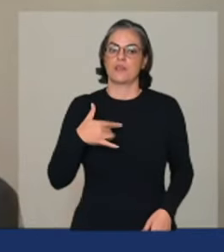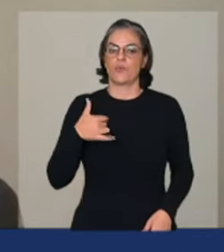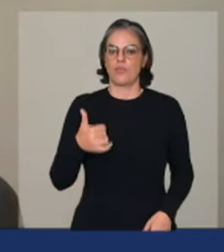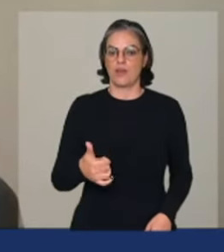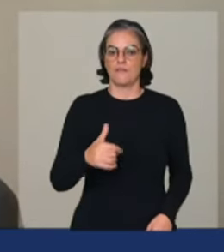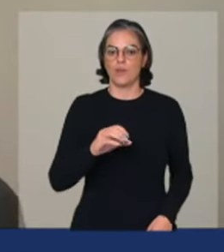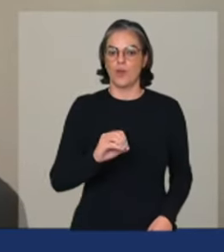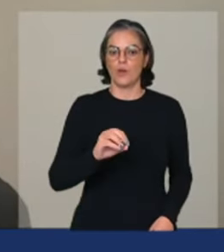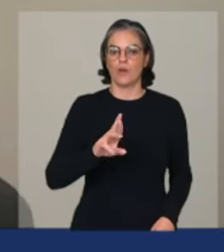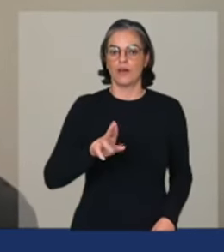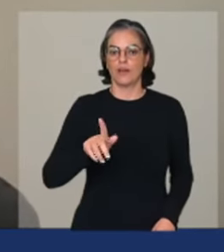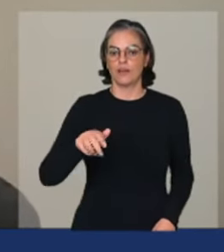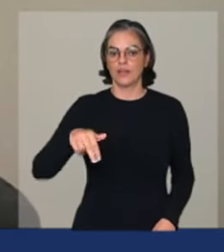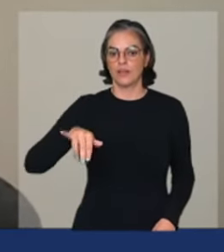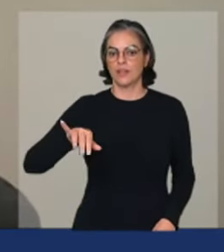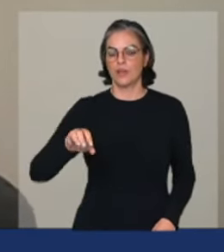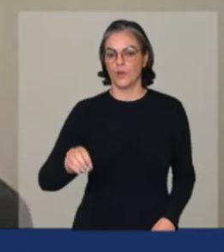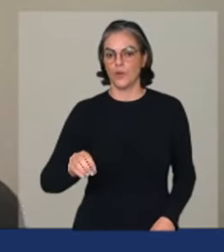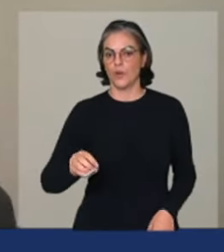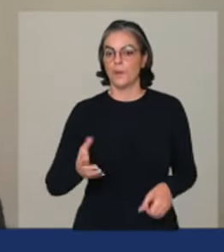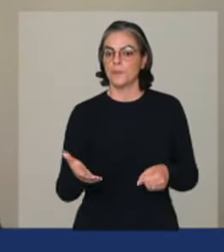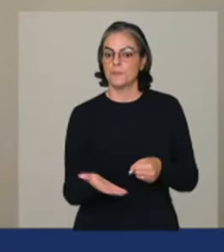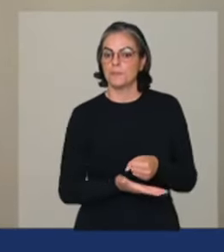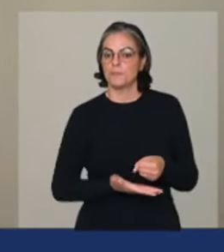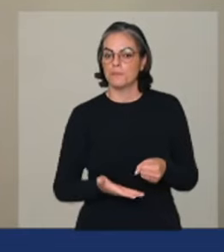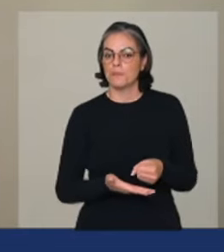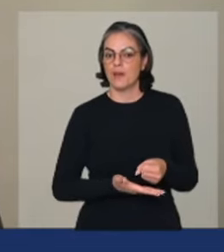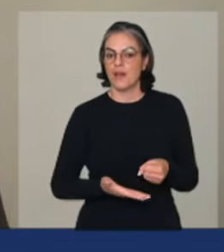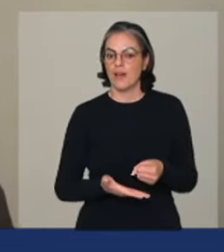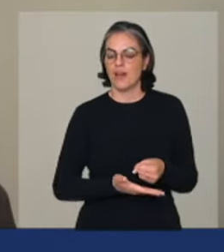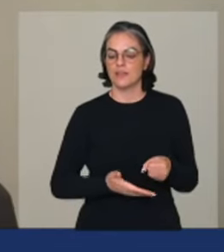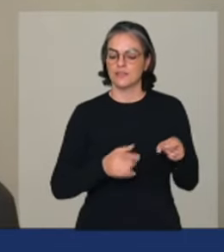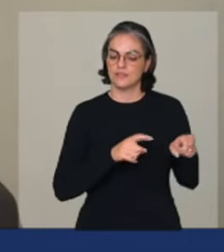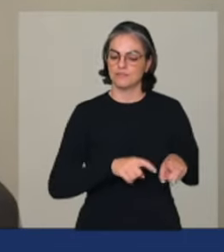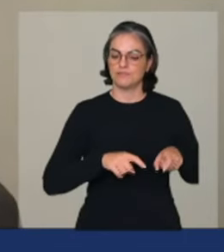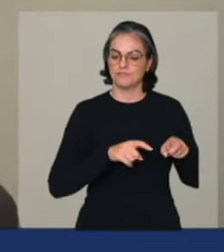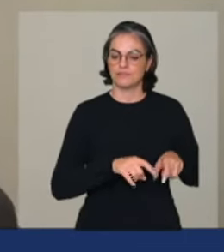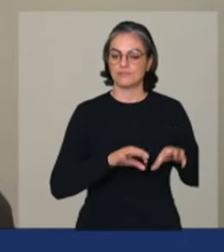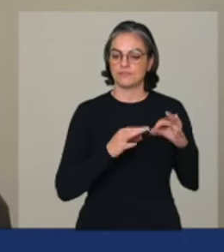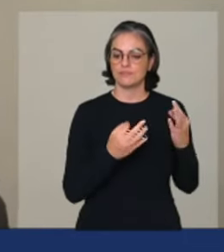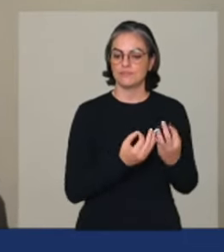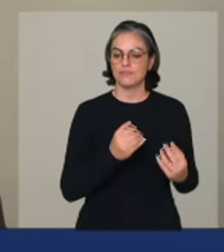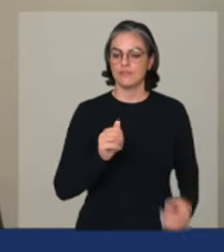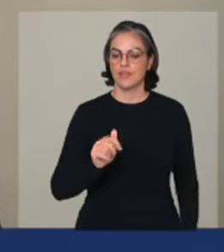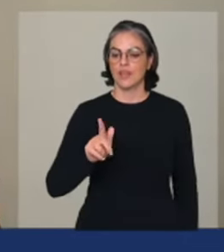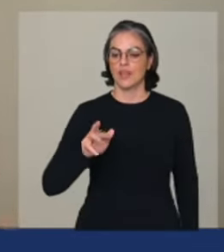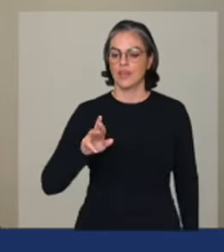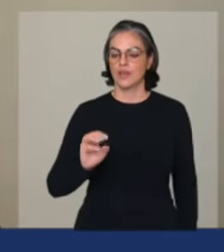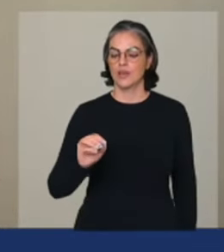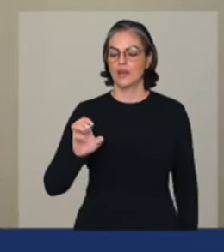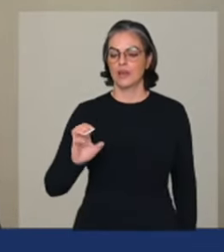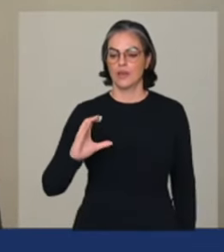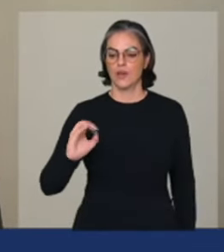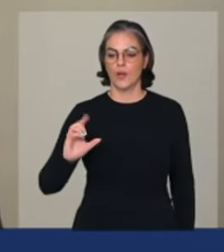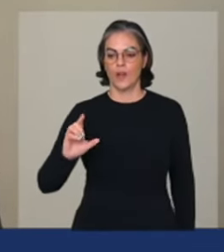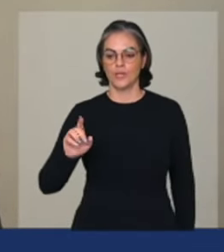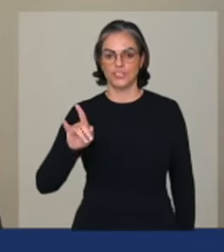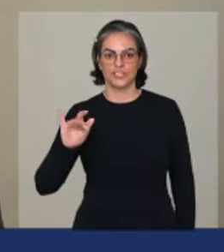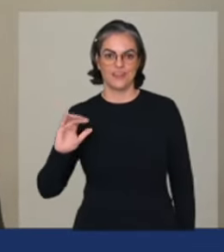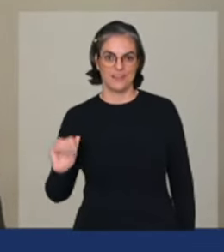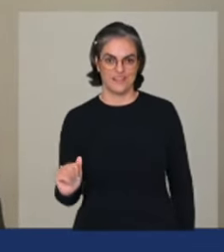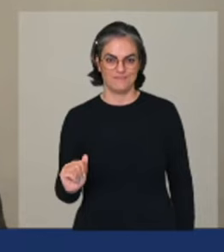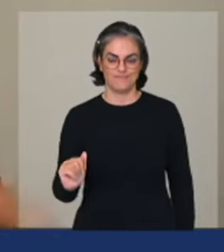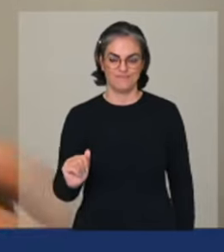de base agroecológica da agricultura familiar e camponês o Brasil também